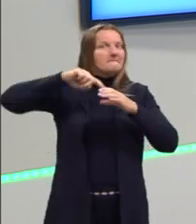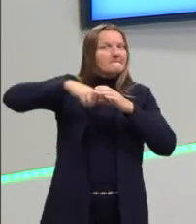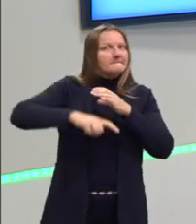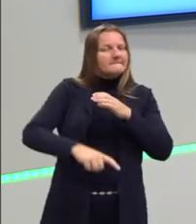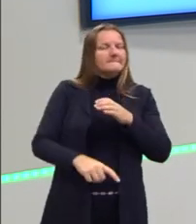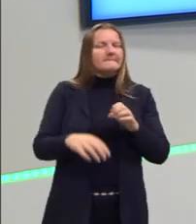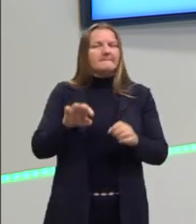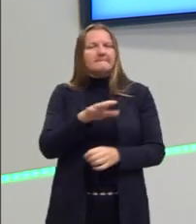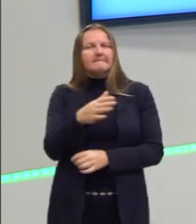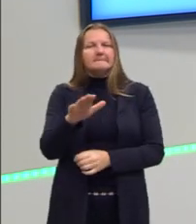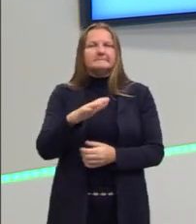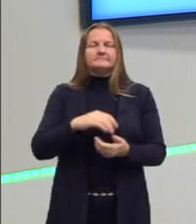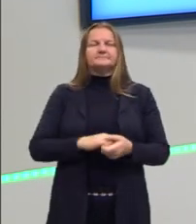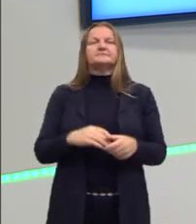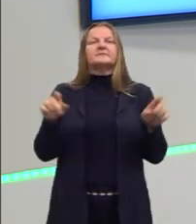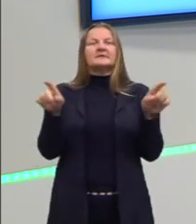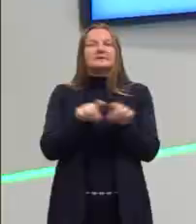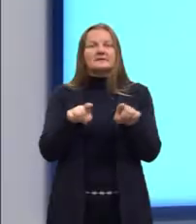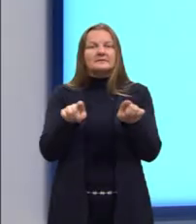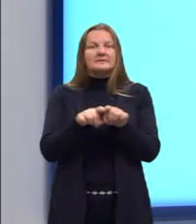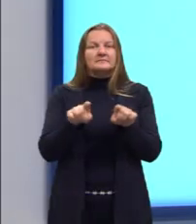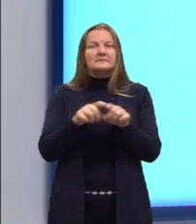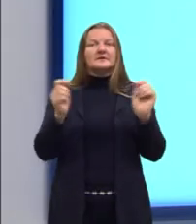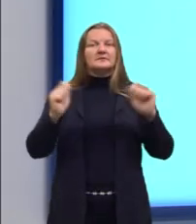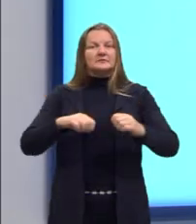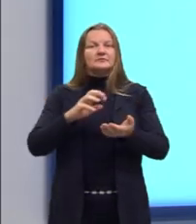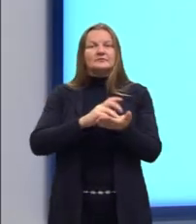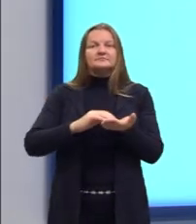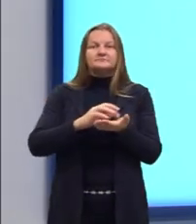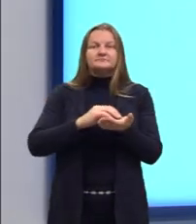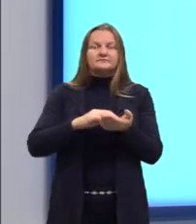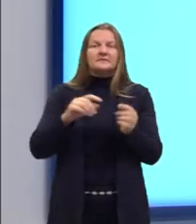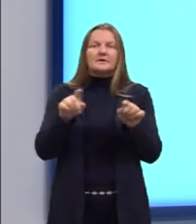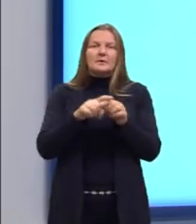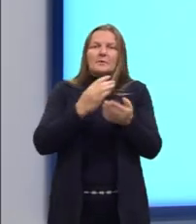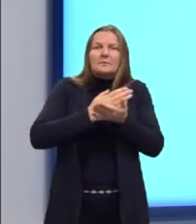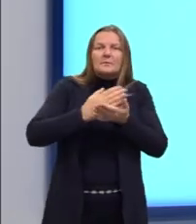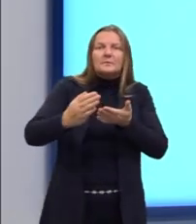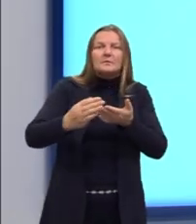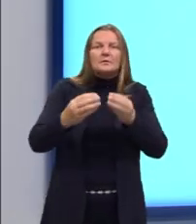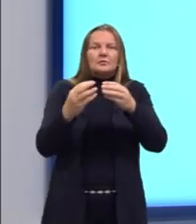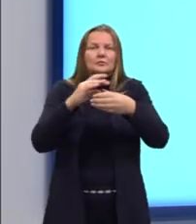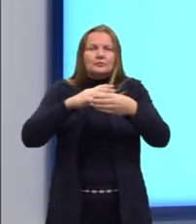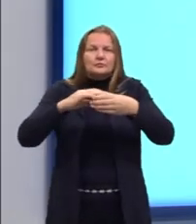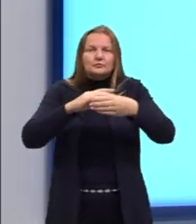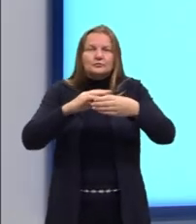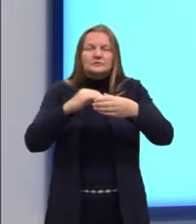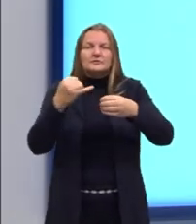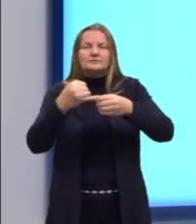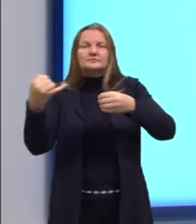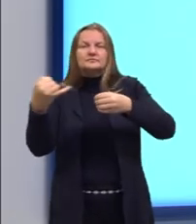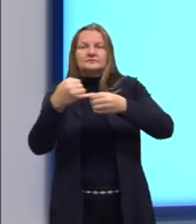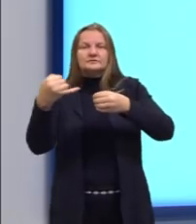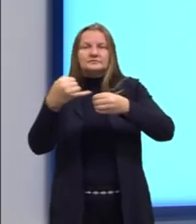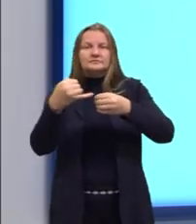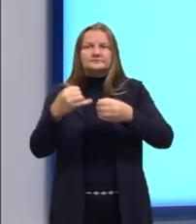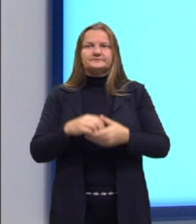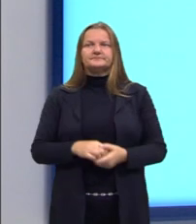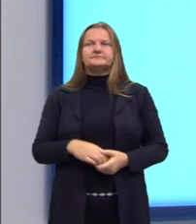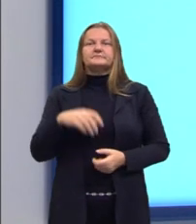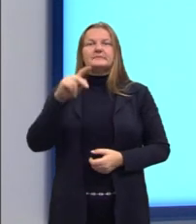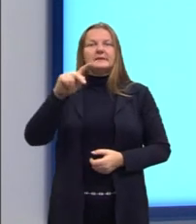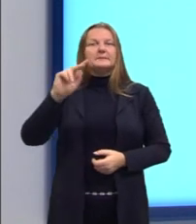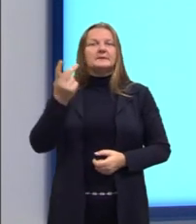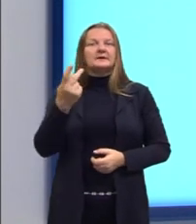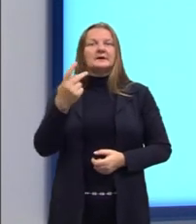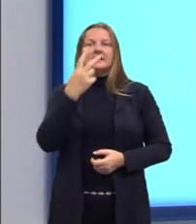estimado. E também pode ser calculado a partir das concentrações dos íons. Por quê? O pH